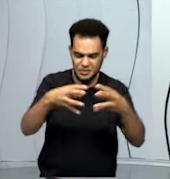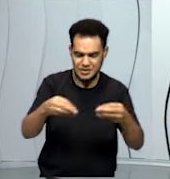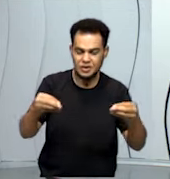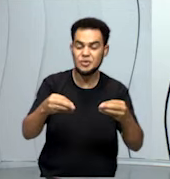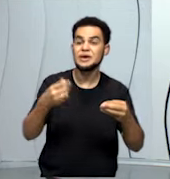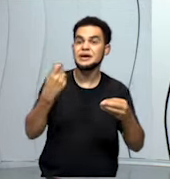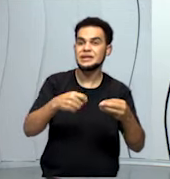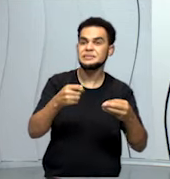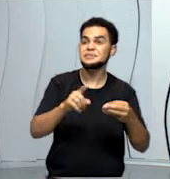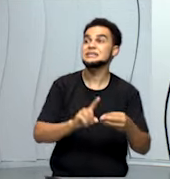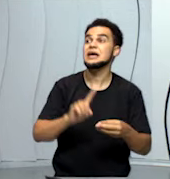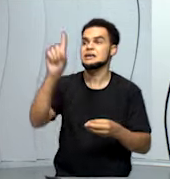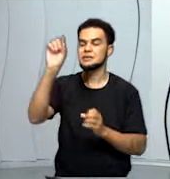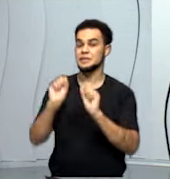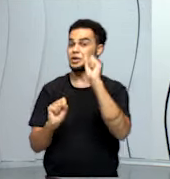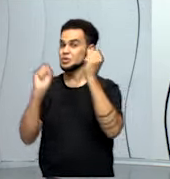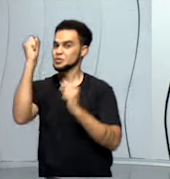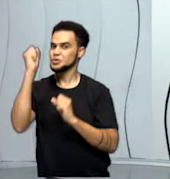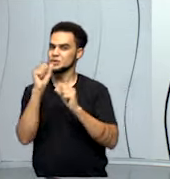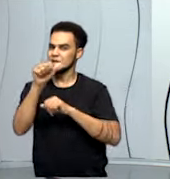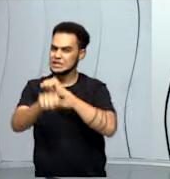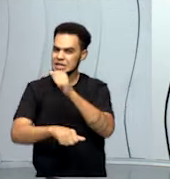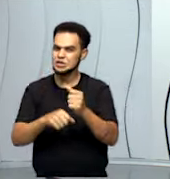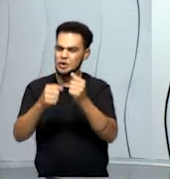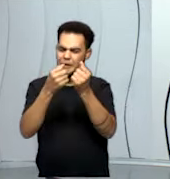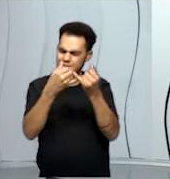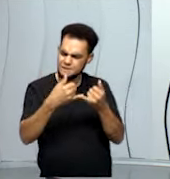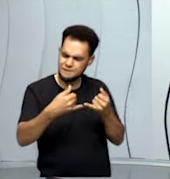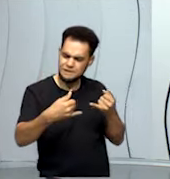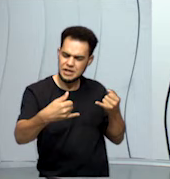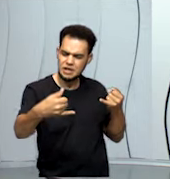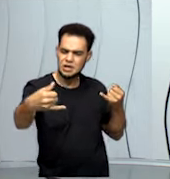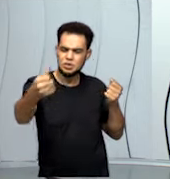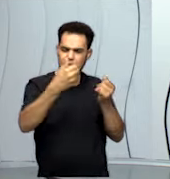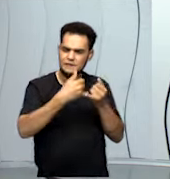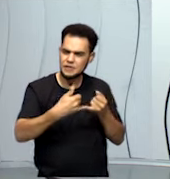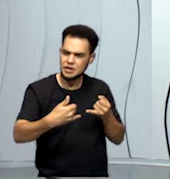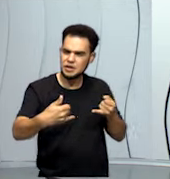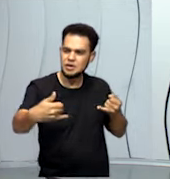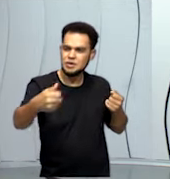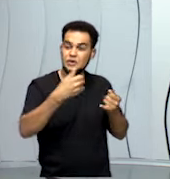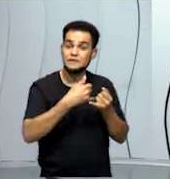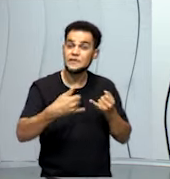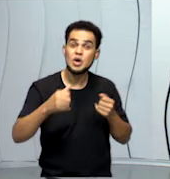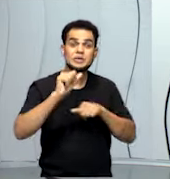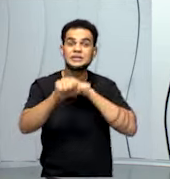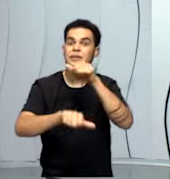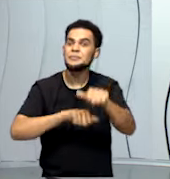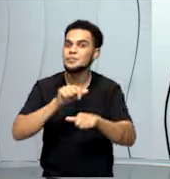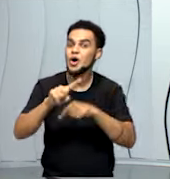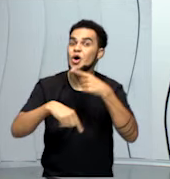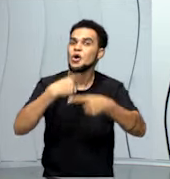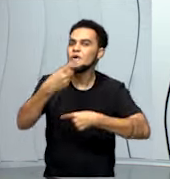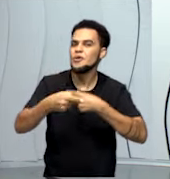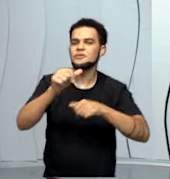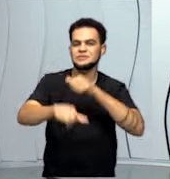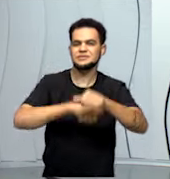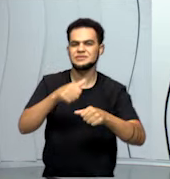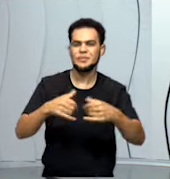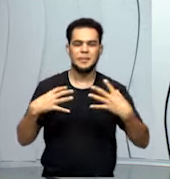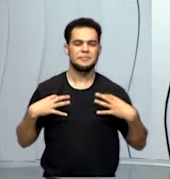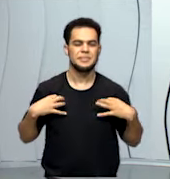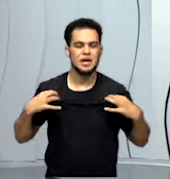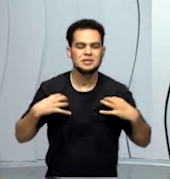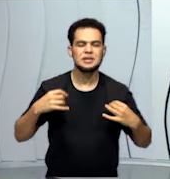indústria virar fio, virar fio de algodão, depois virar tecido, e lá na